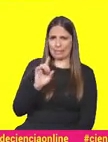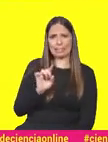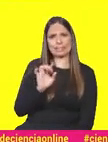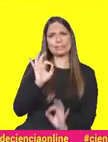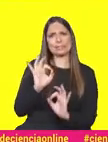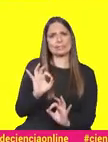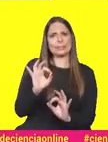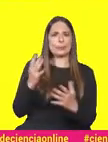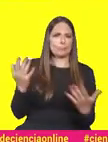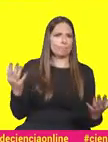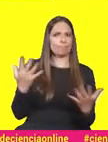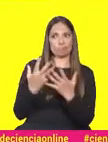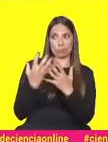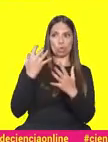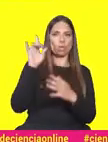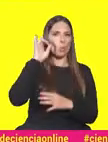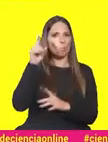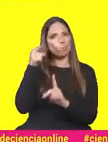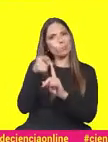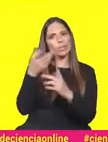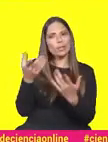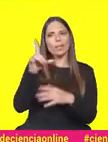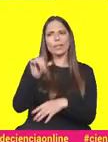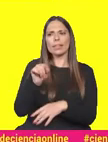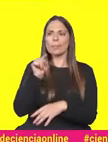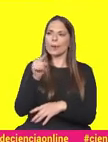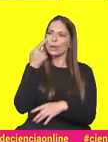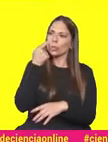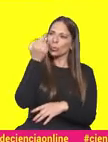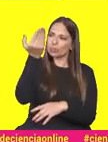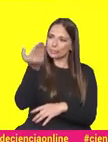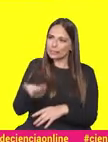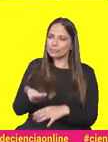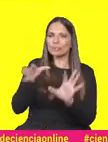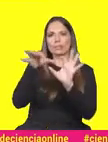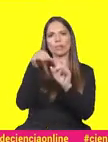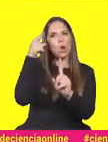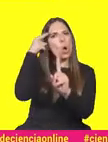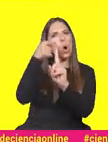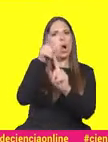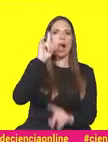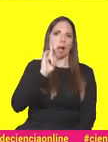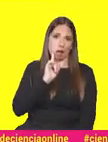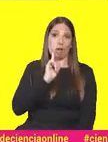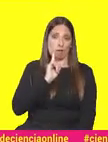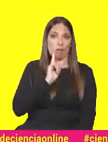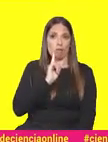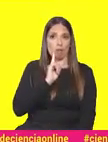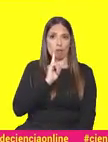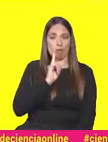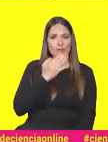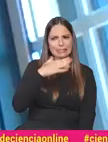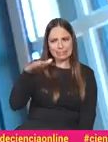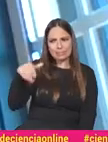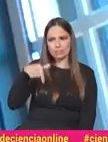certamente muito relevante e importante para si, é também o conhecimento do papel das mulheres no ID e na